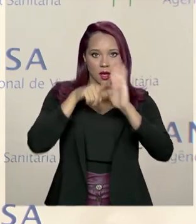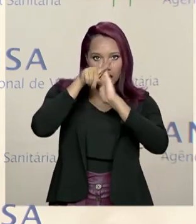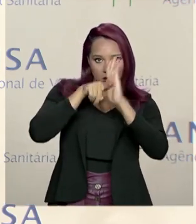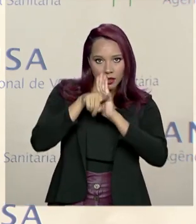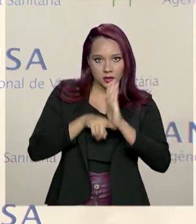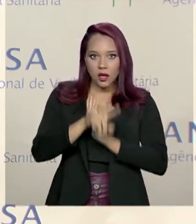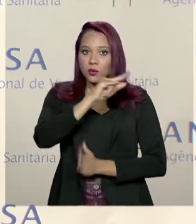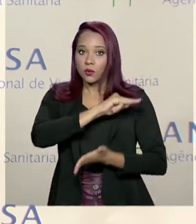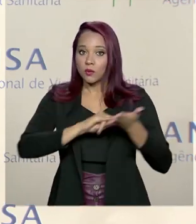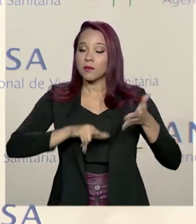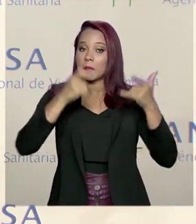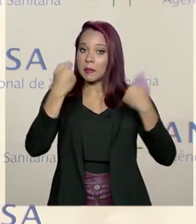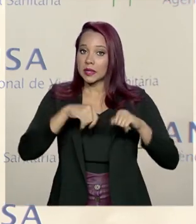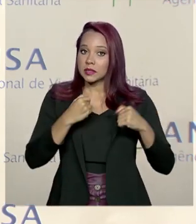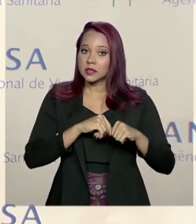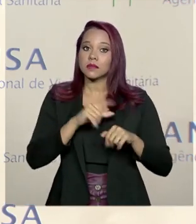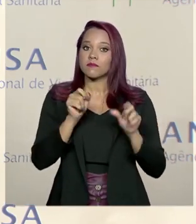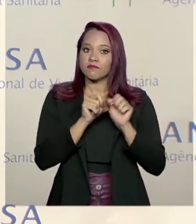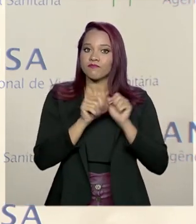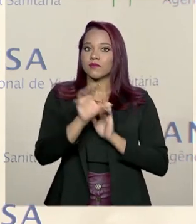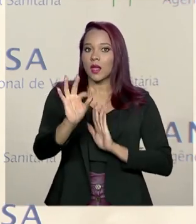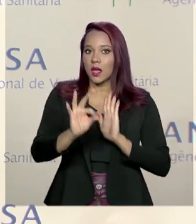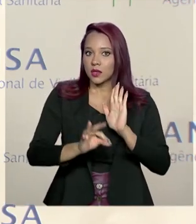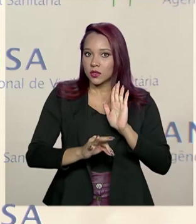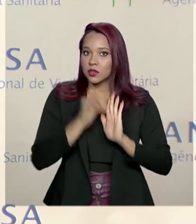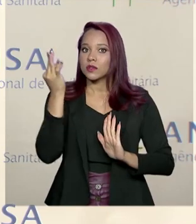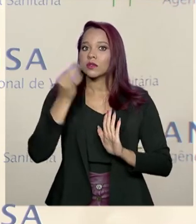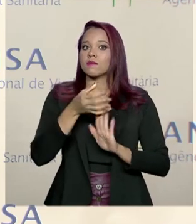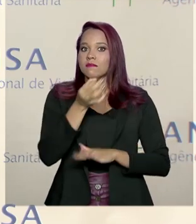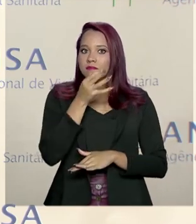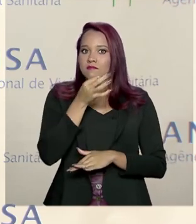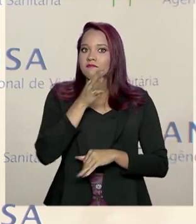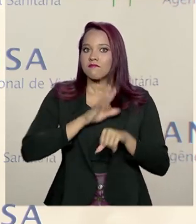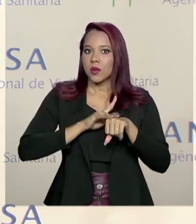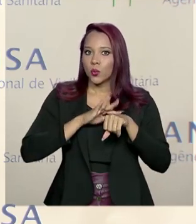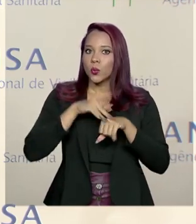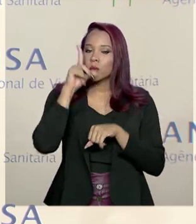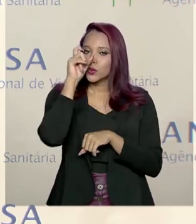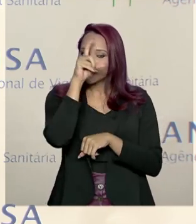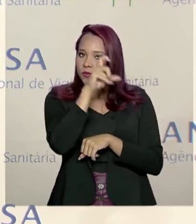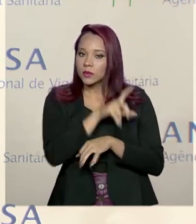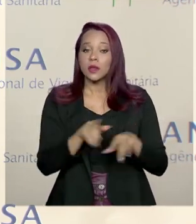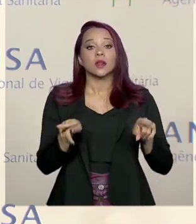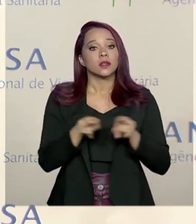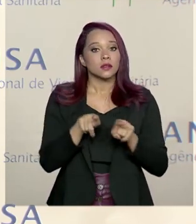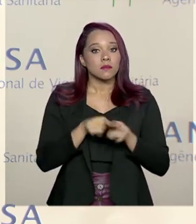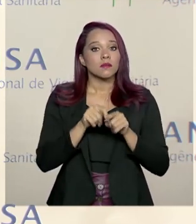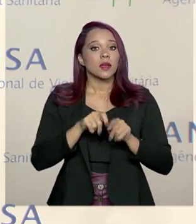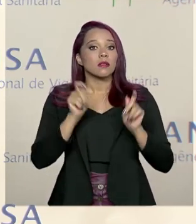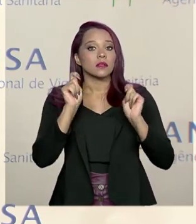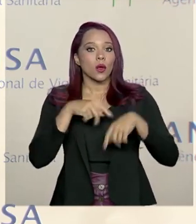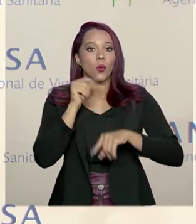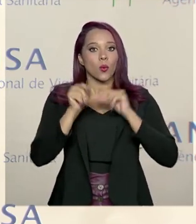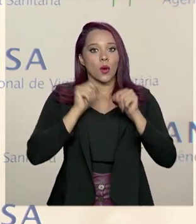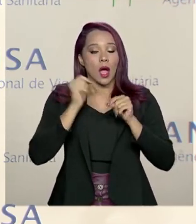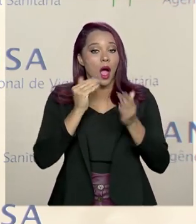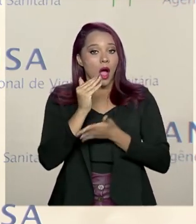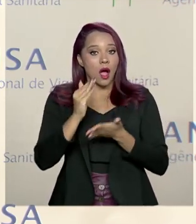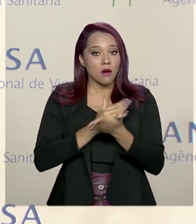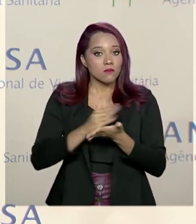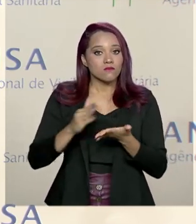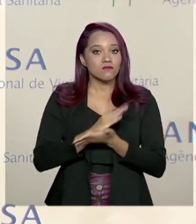os documentos necessários para a concessão do registro desses medicamentos para doenças raras. E ela também permite que alguns